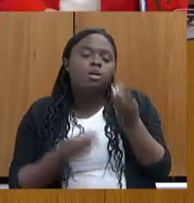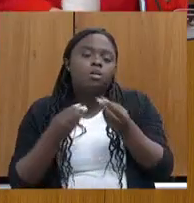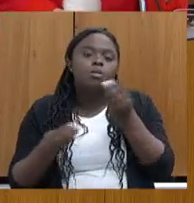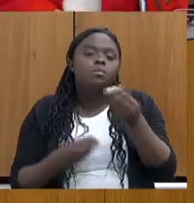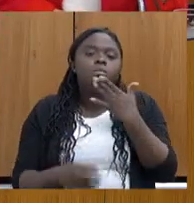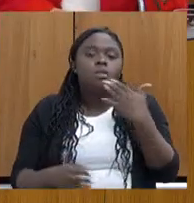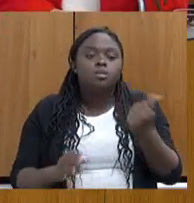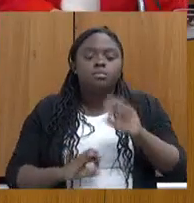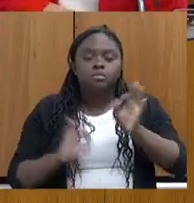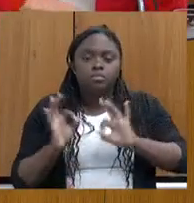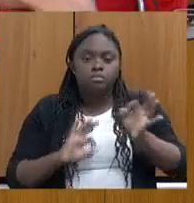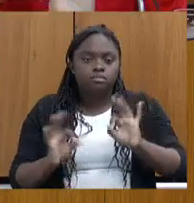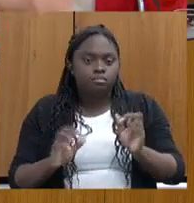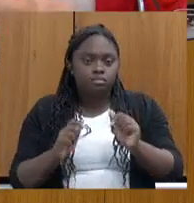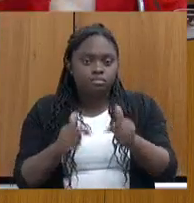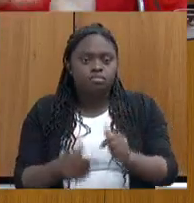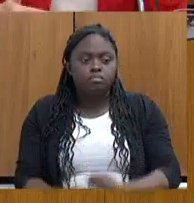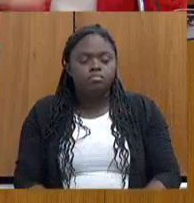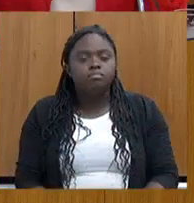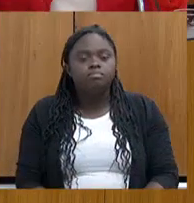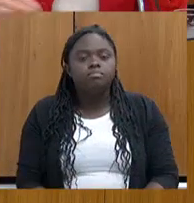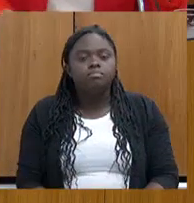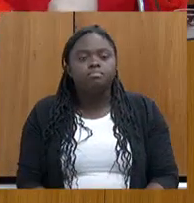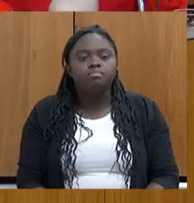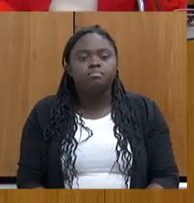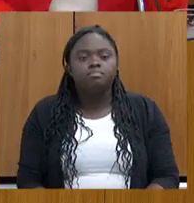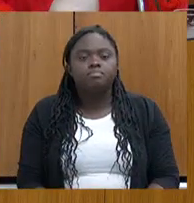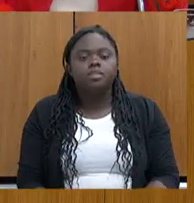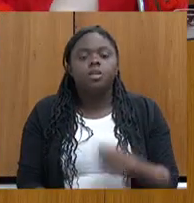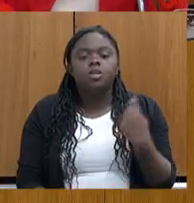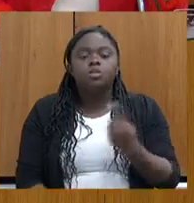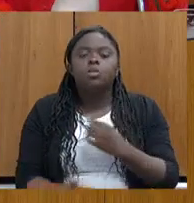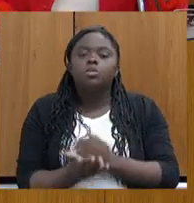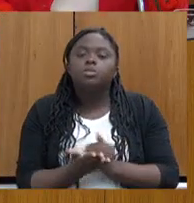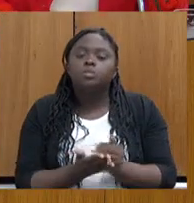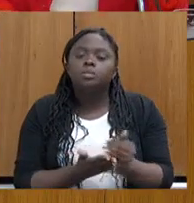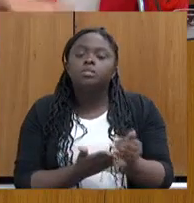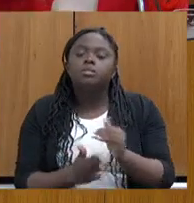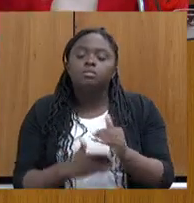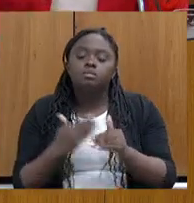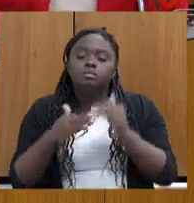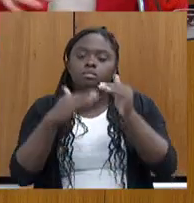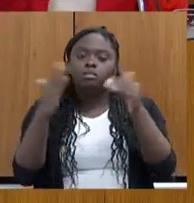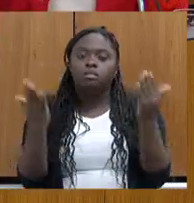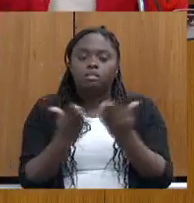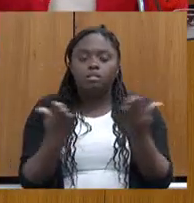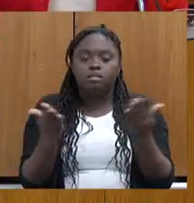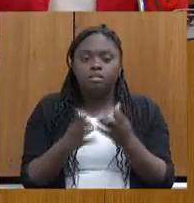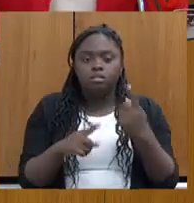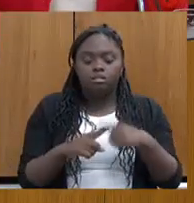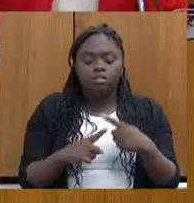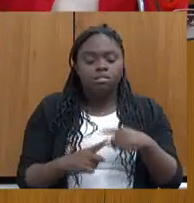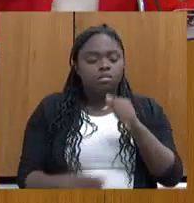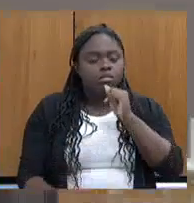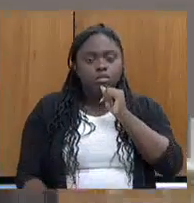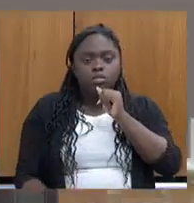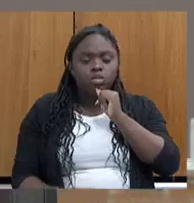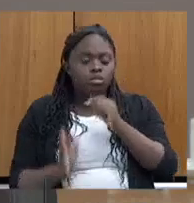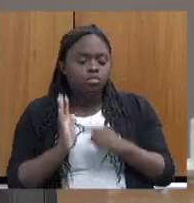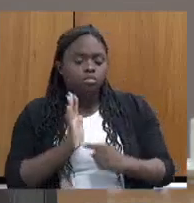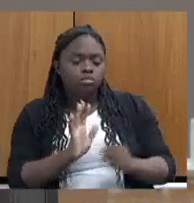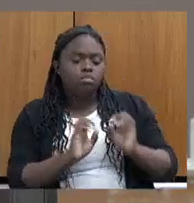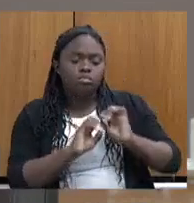esse planejamento e atuação. Nós estamos exatamente iniciando esse processo agora. Até porque não estava definido quem